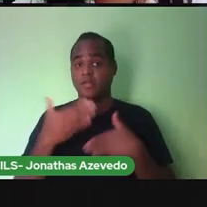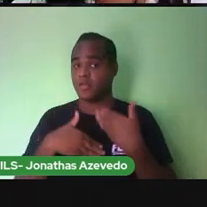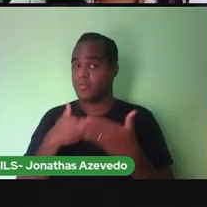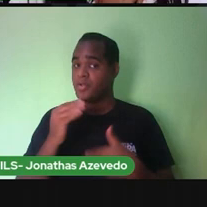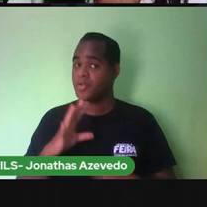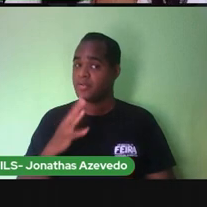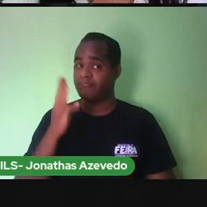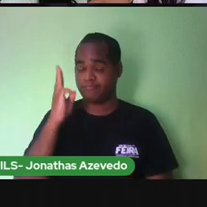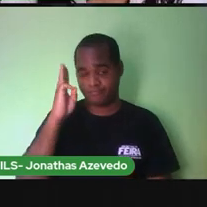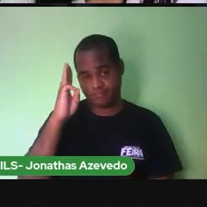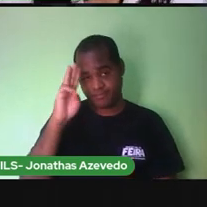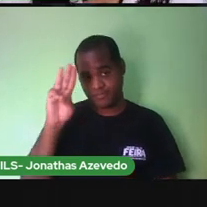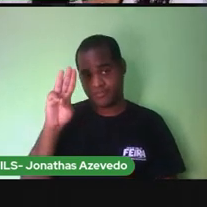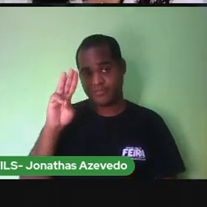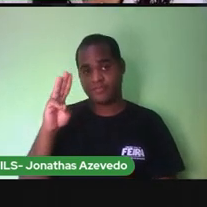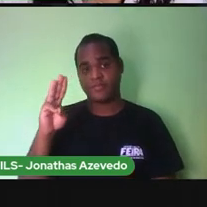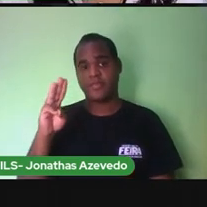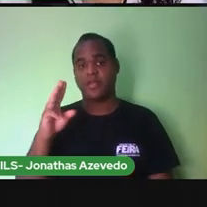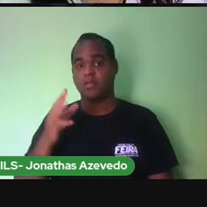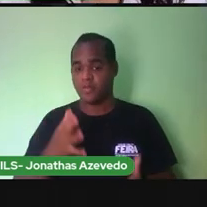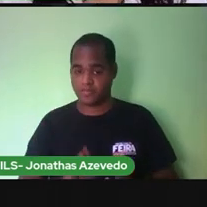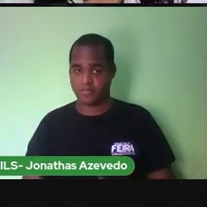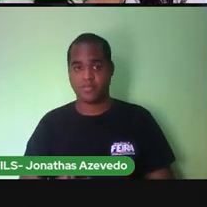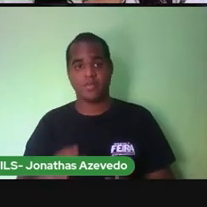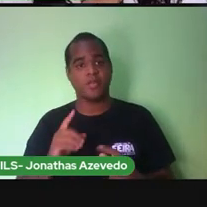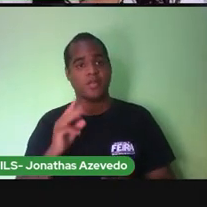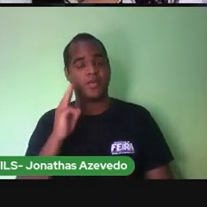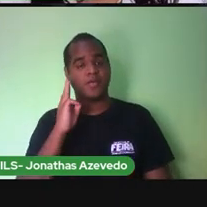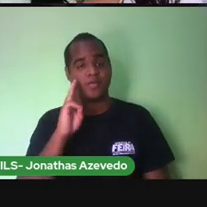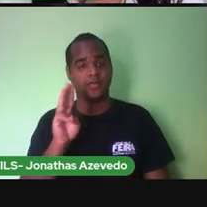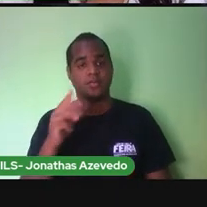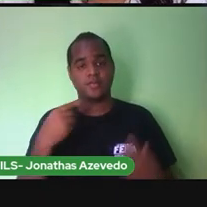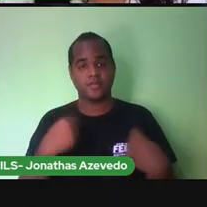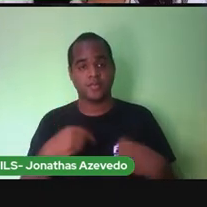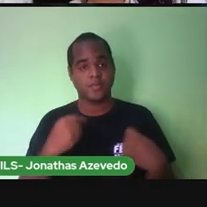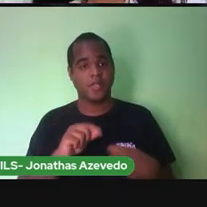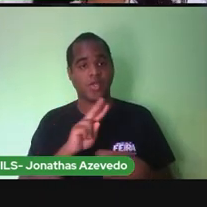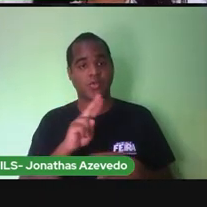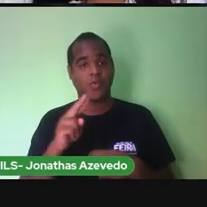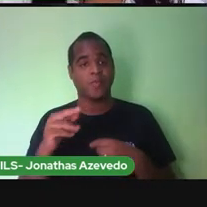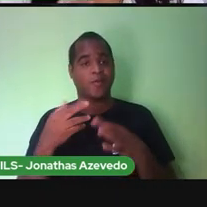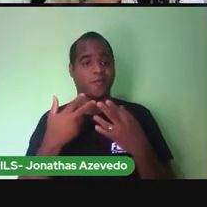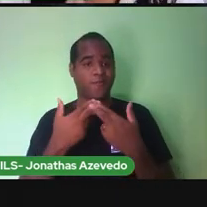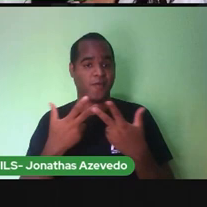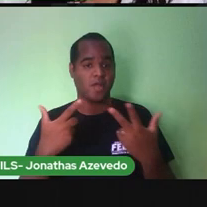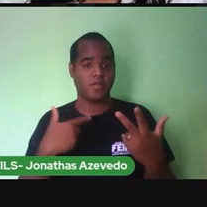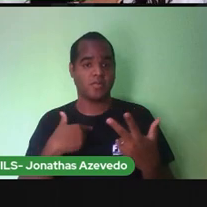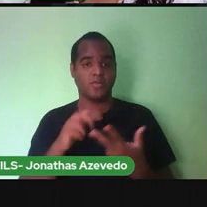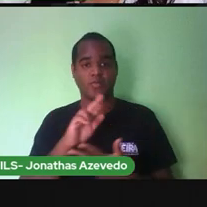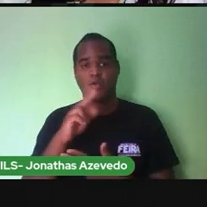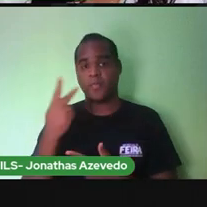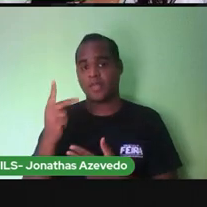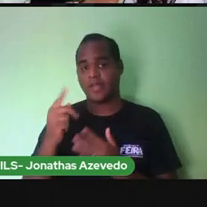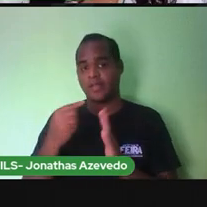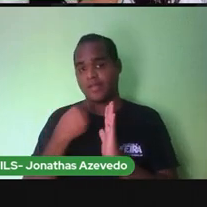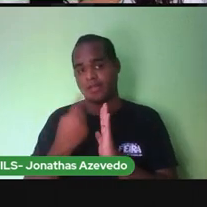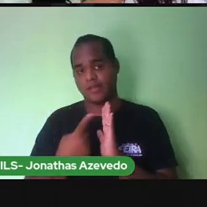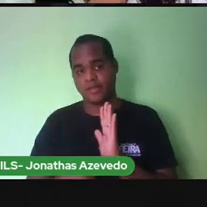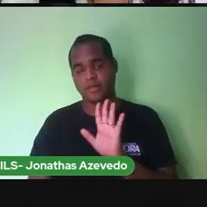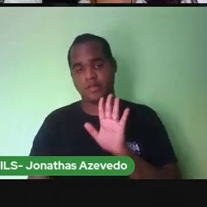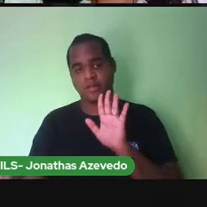três dias depois que ela nasceu então eu tive que anotar todos os dados dela numa agenda